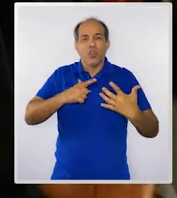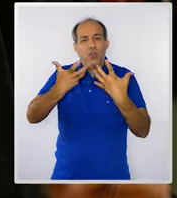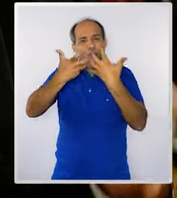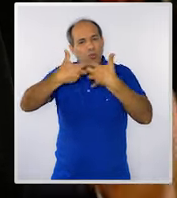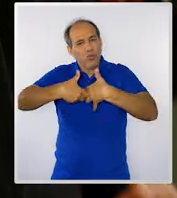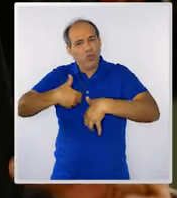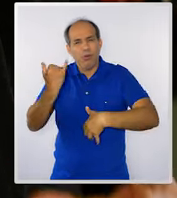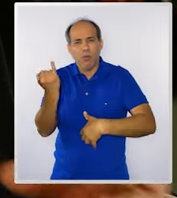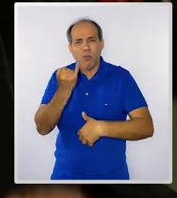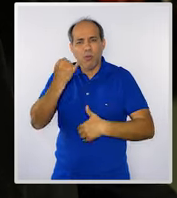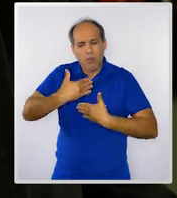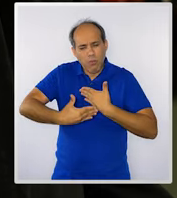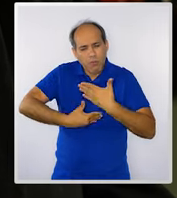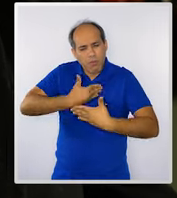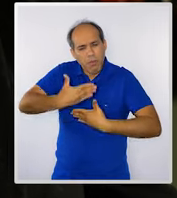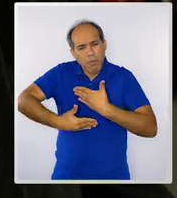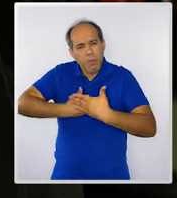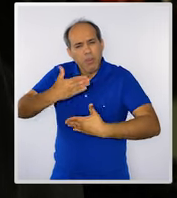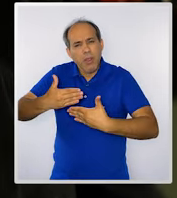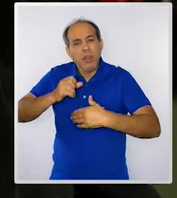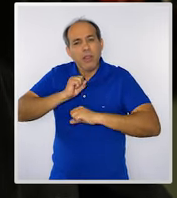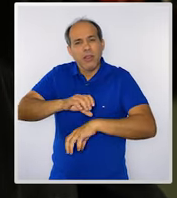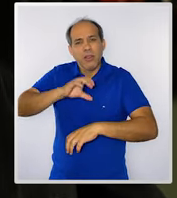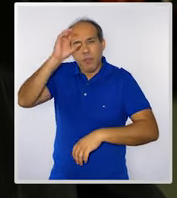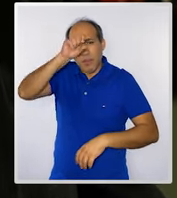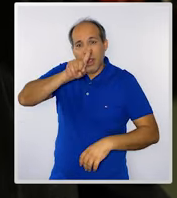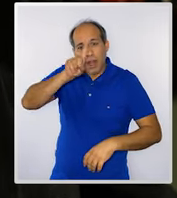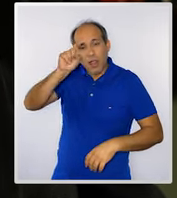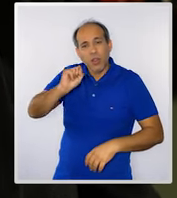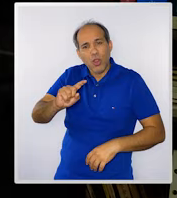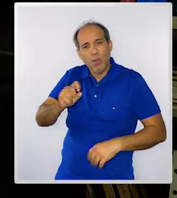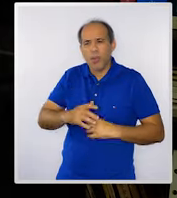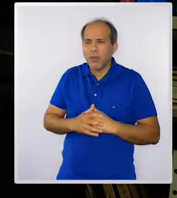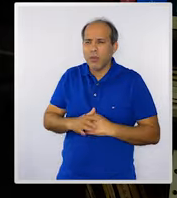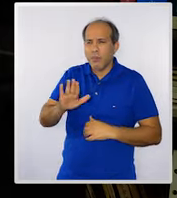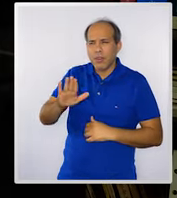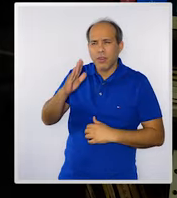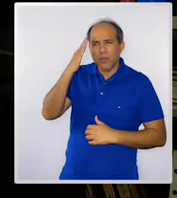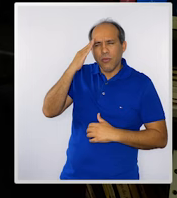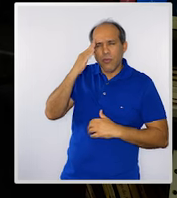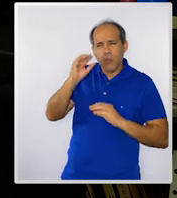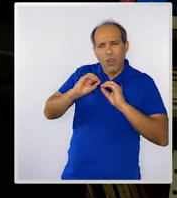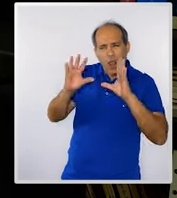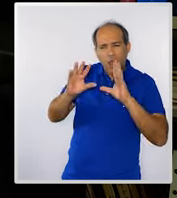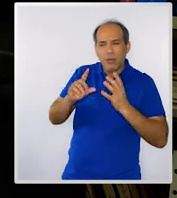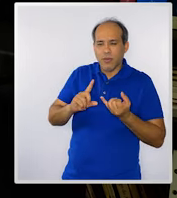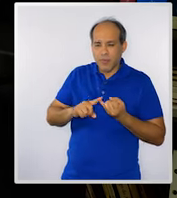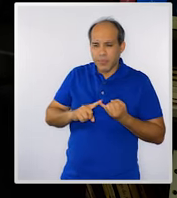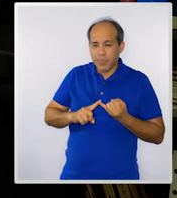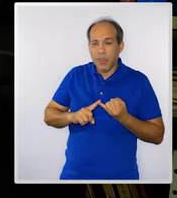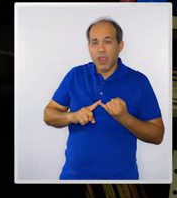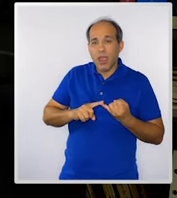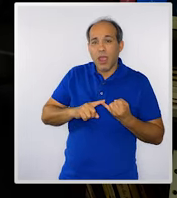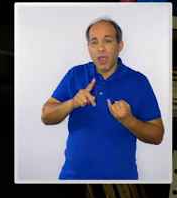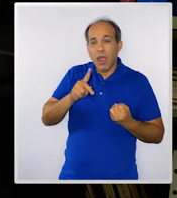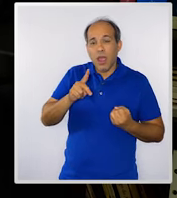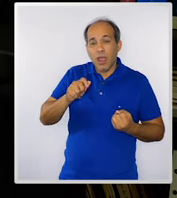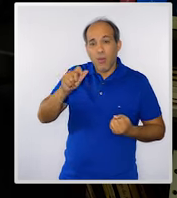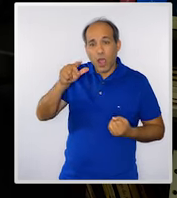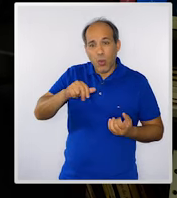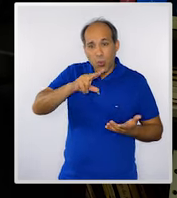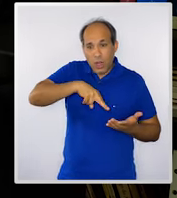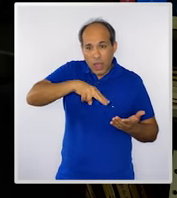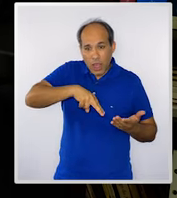uma função primordial no processo de ensino-aprendizagem lá de Sobral. Então, deixa eu ver se eu entendi, professor. O aluno faz a